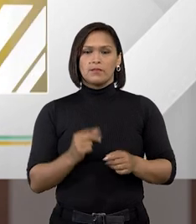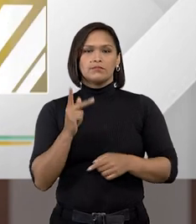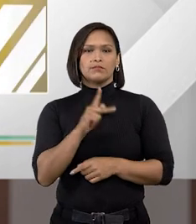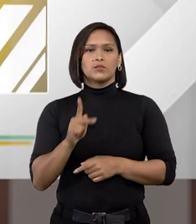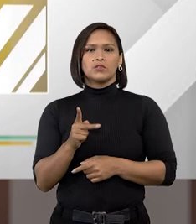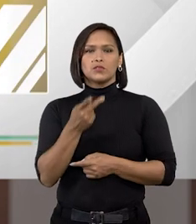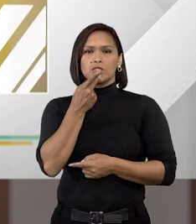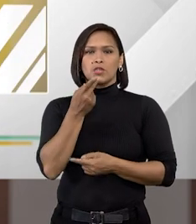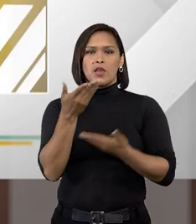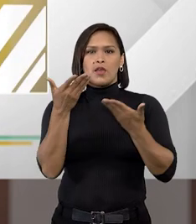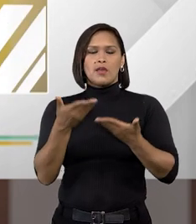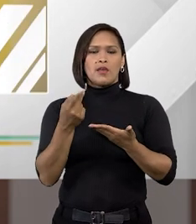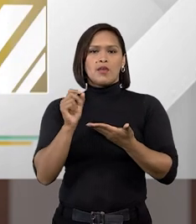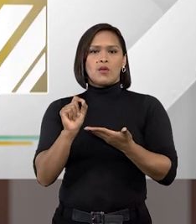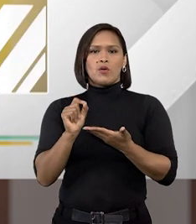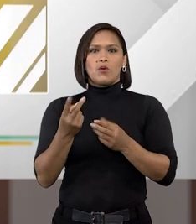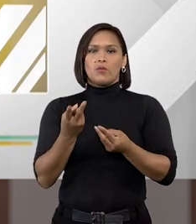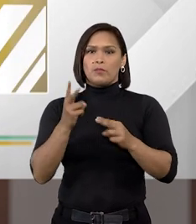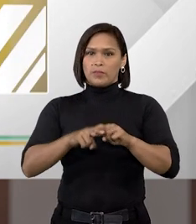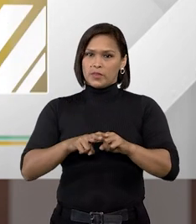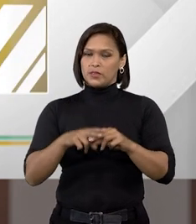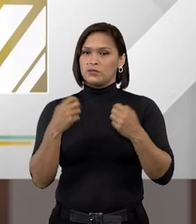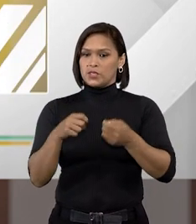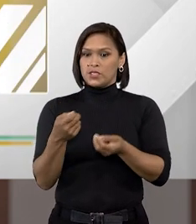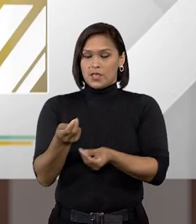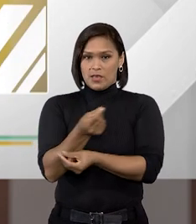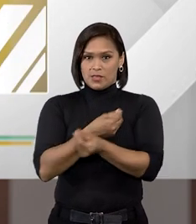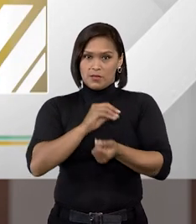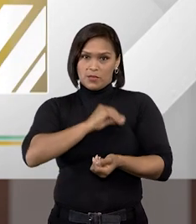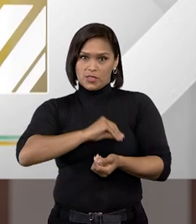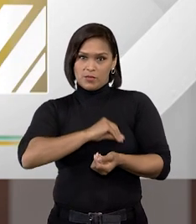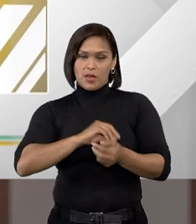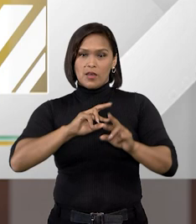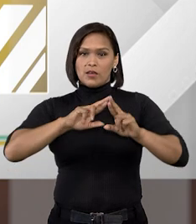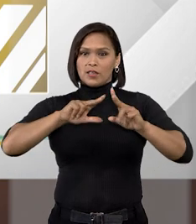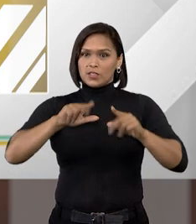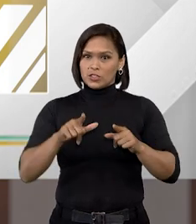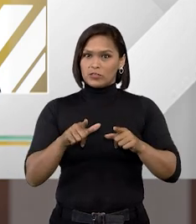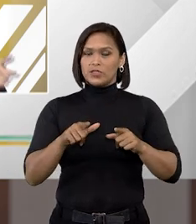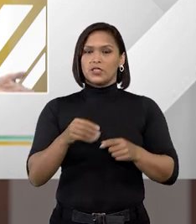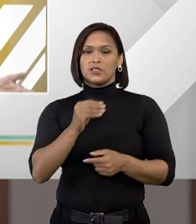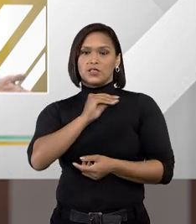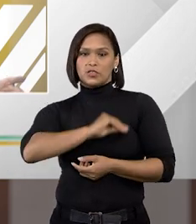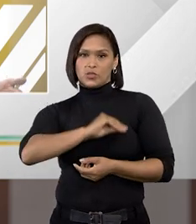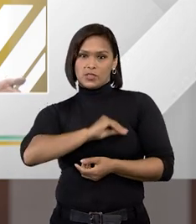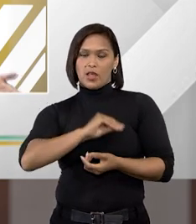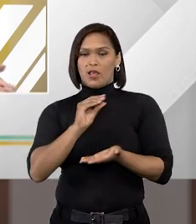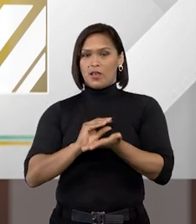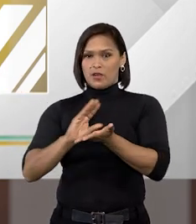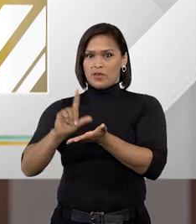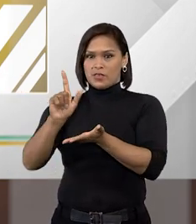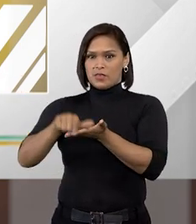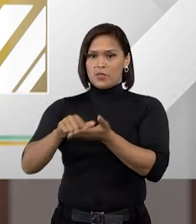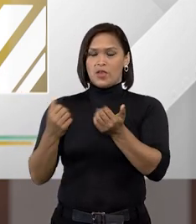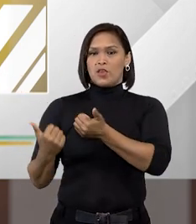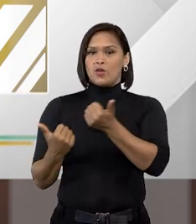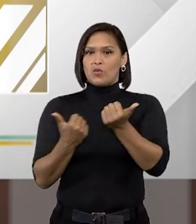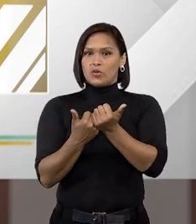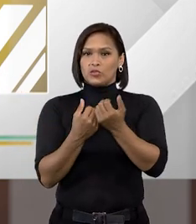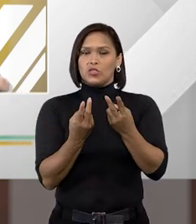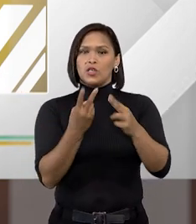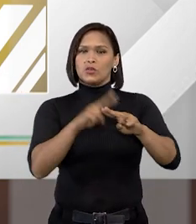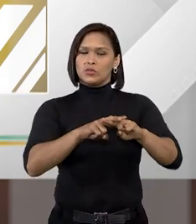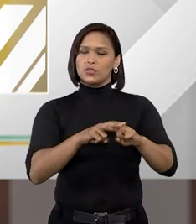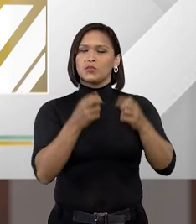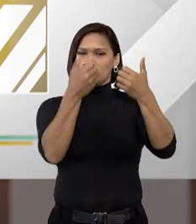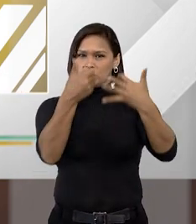Professor Thalisson, o preso deve ser remunerado, mas tem uma diferença aí entre a remuneração e o auxílio-reclusão,